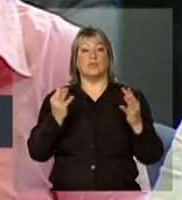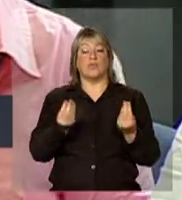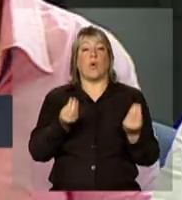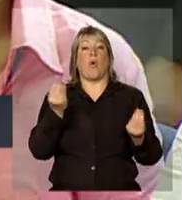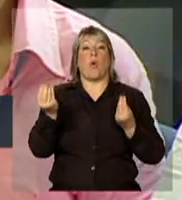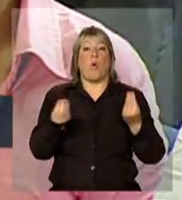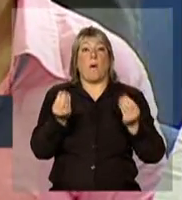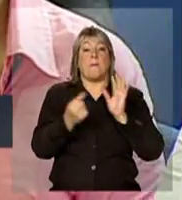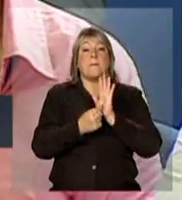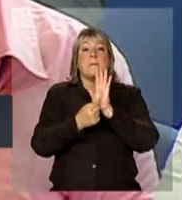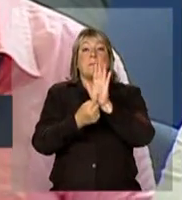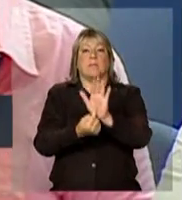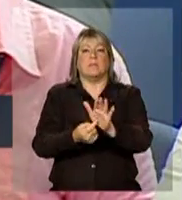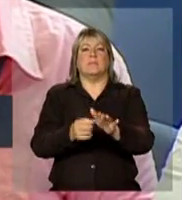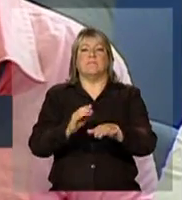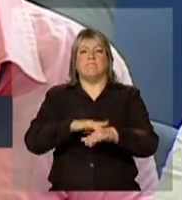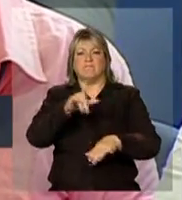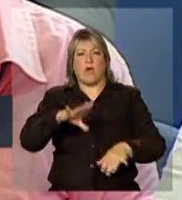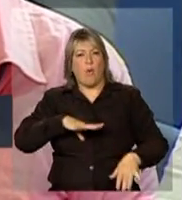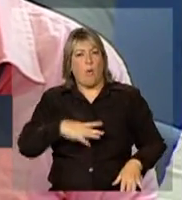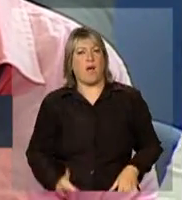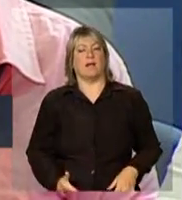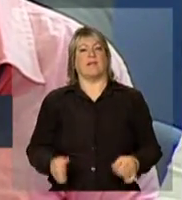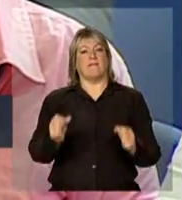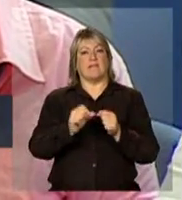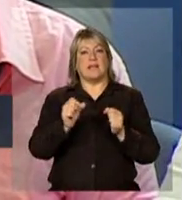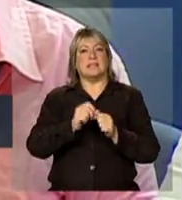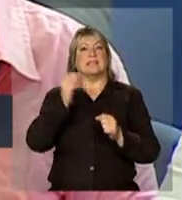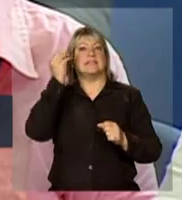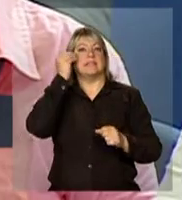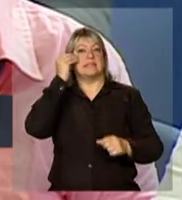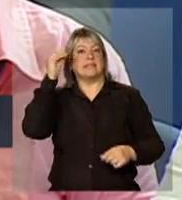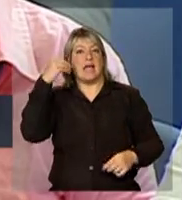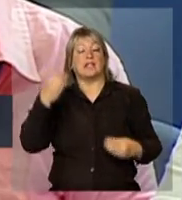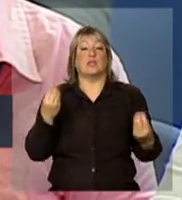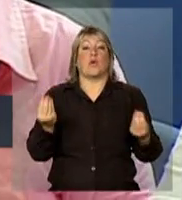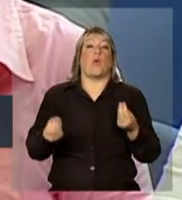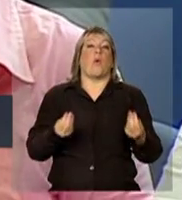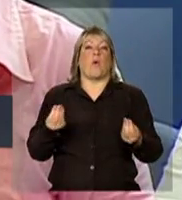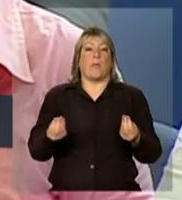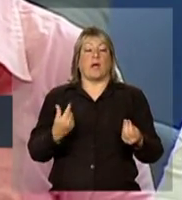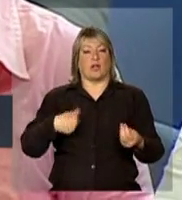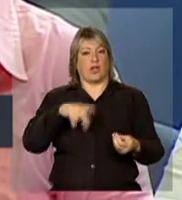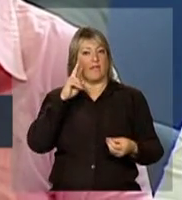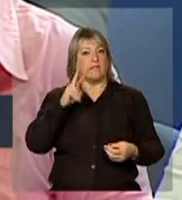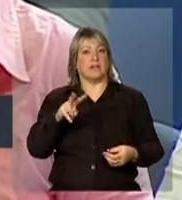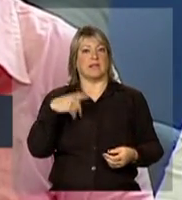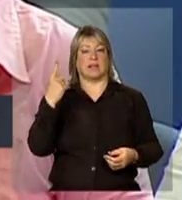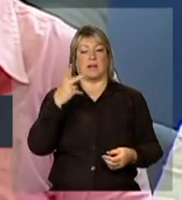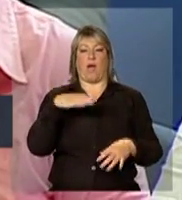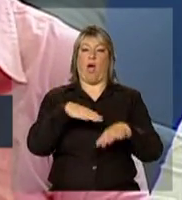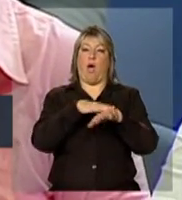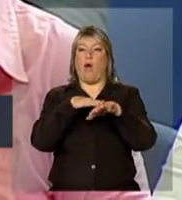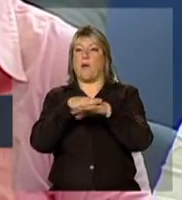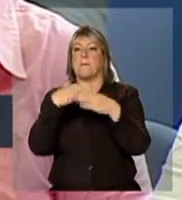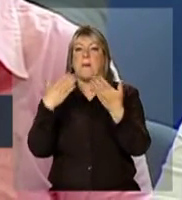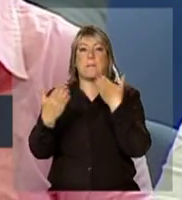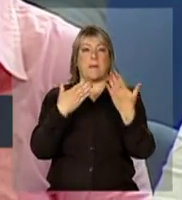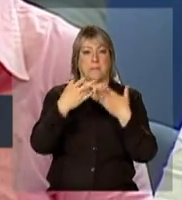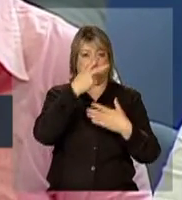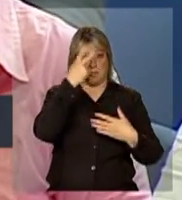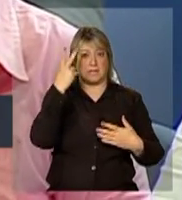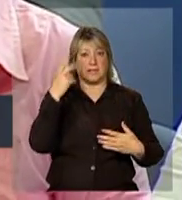de dar mais coragem, digamos assim, para que as pessoas façam o teste, que a gente nota, conversando com a comunidade,